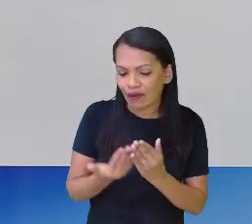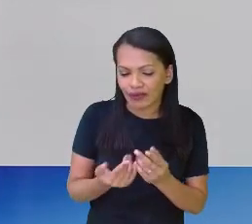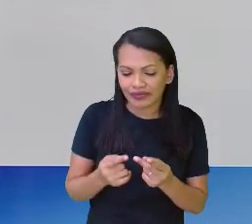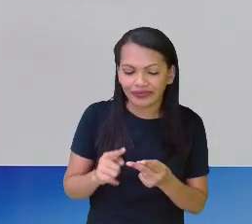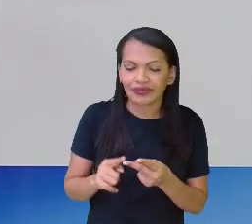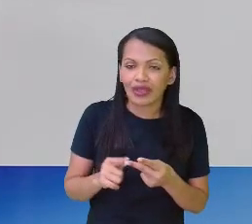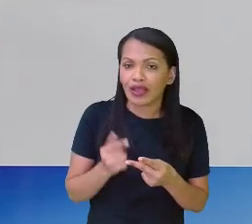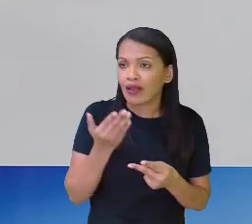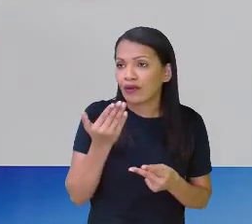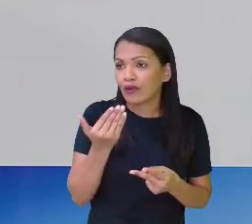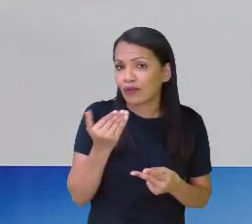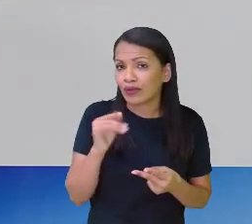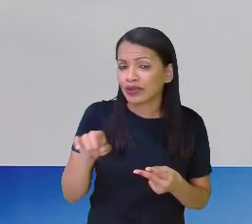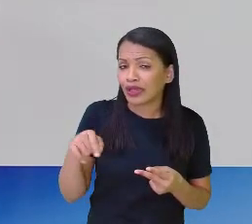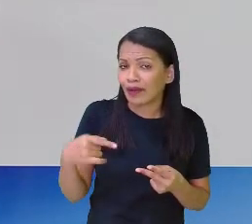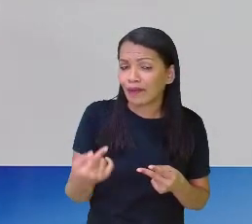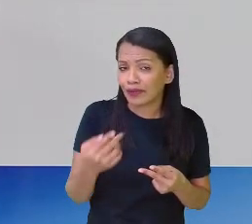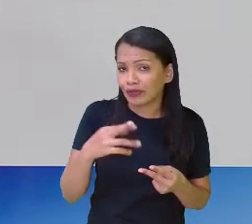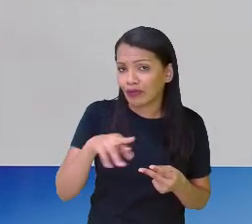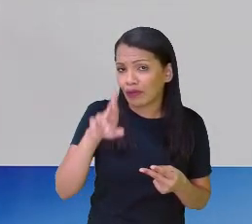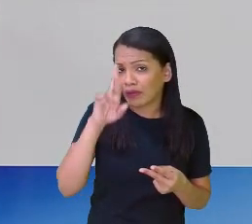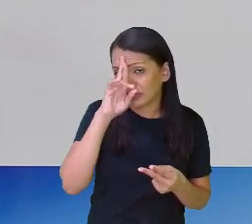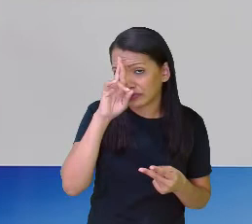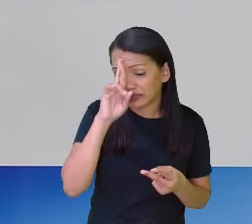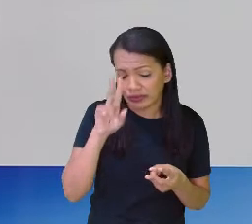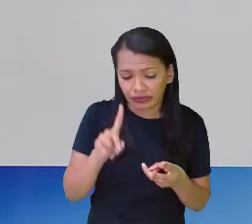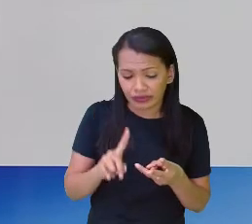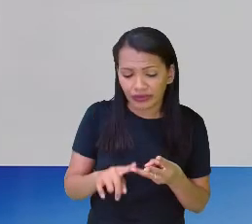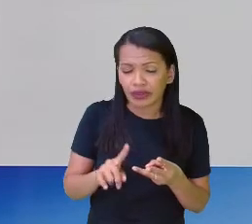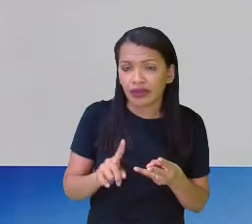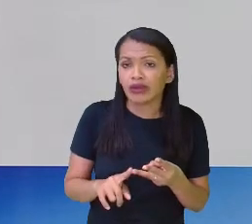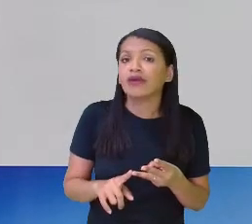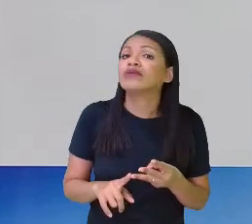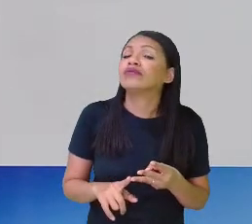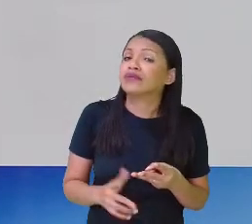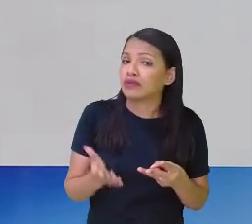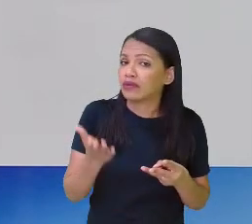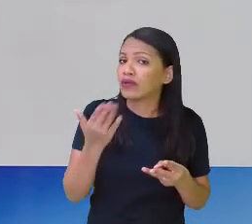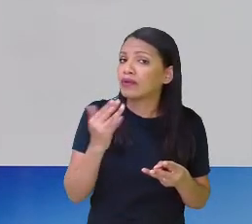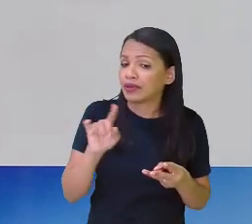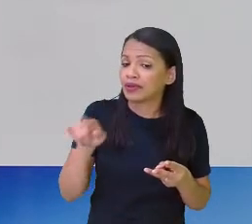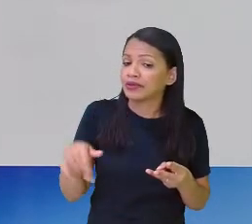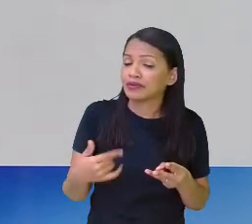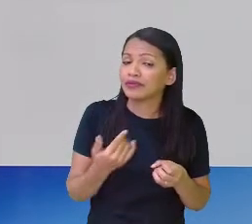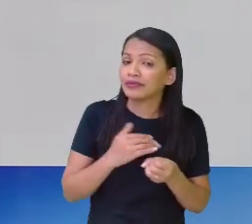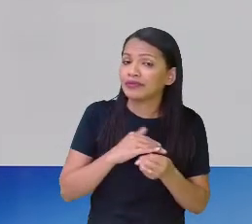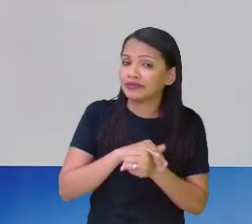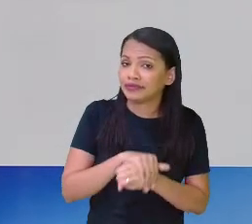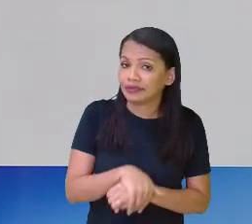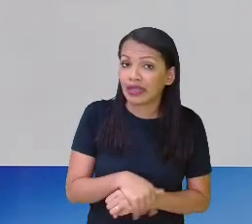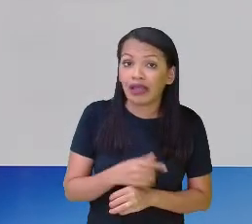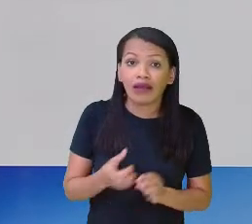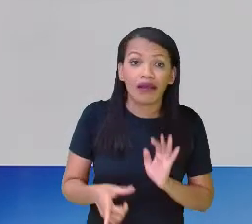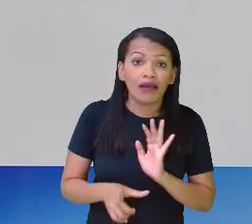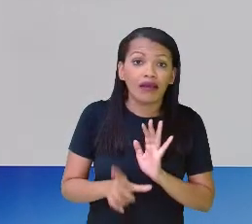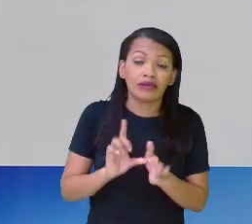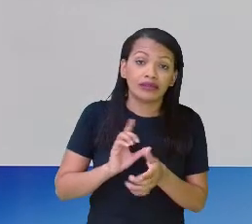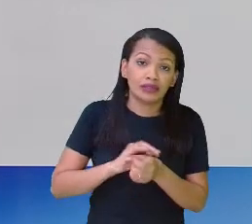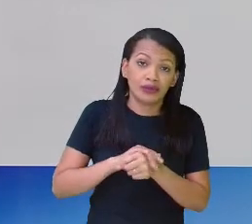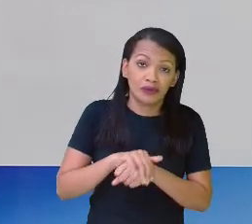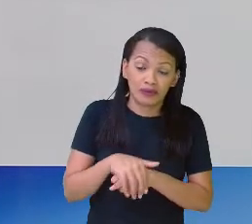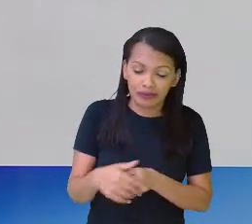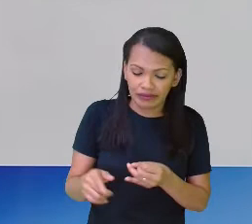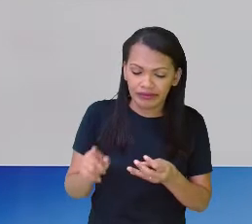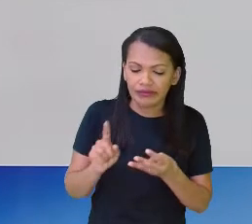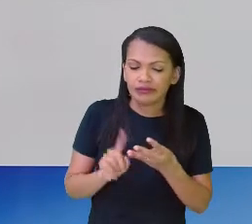pedacinho depois do almoço. Comeu um pedaço depois do jantar. E antes de dormir, ela